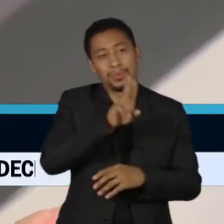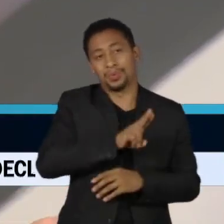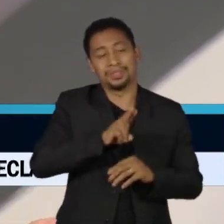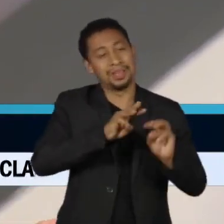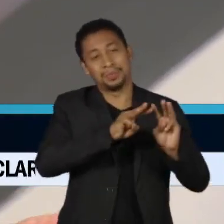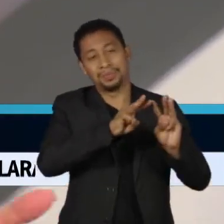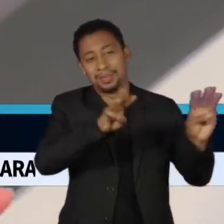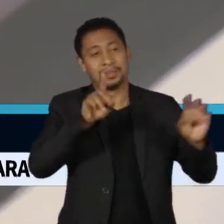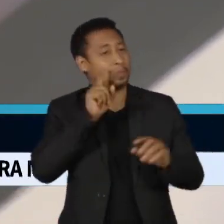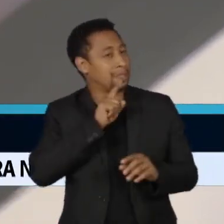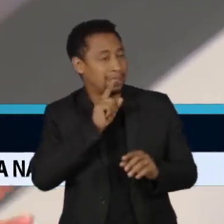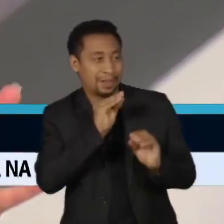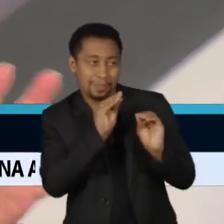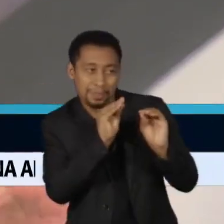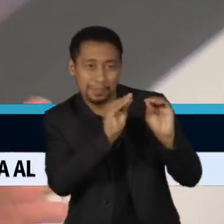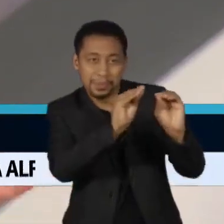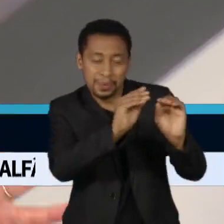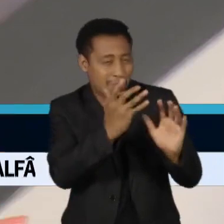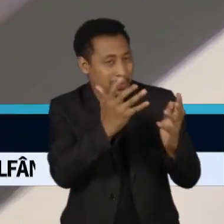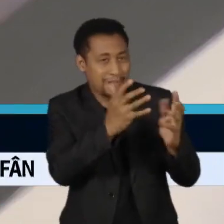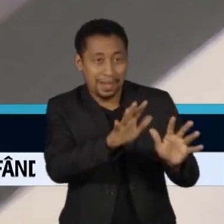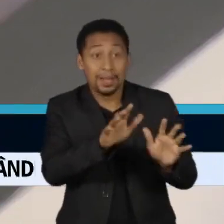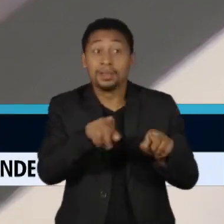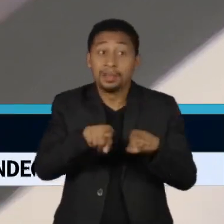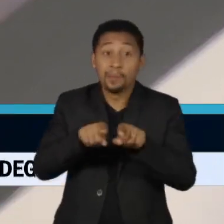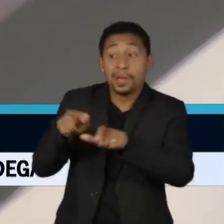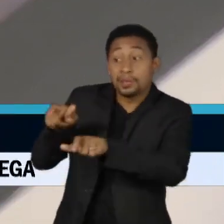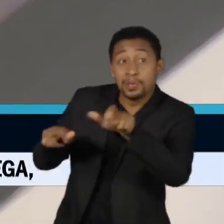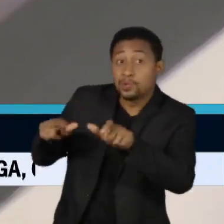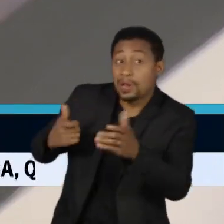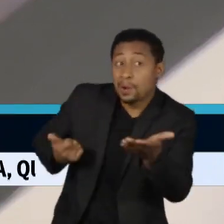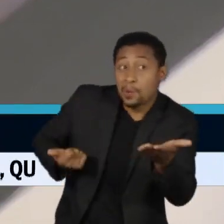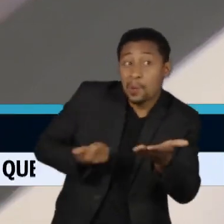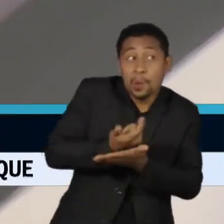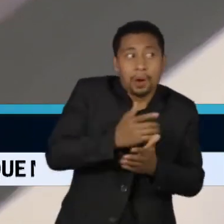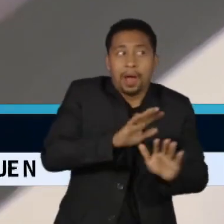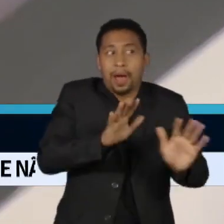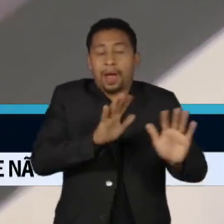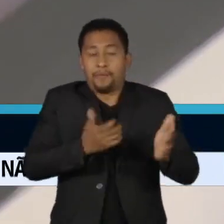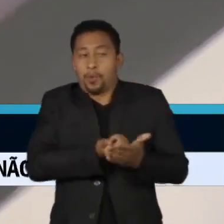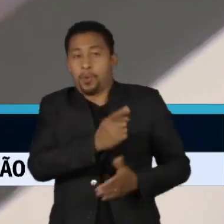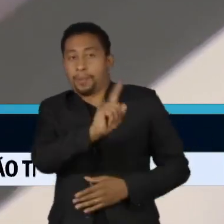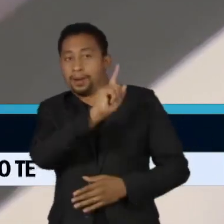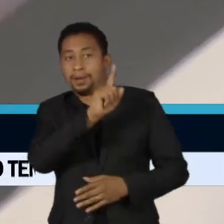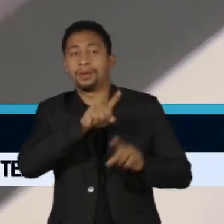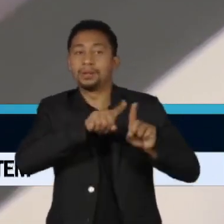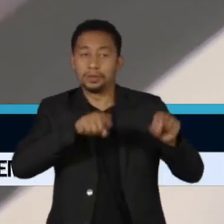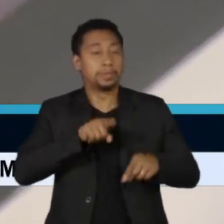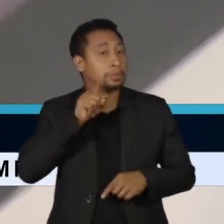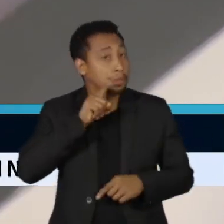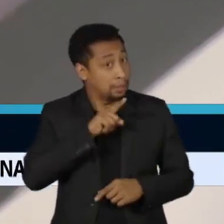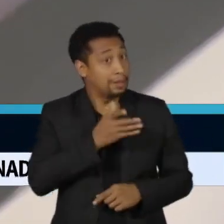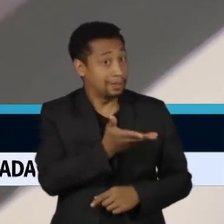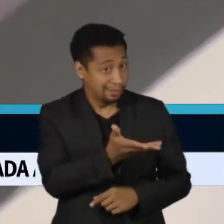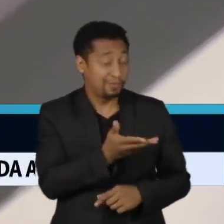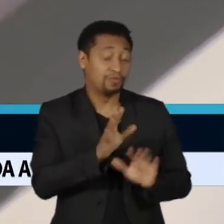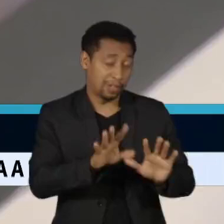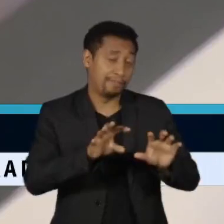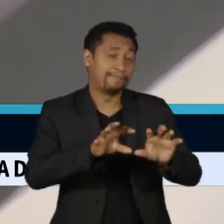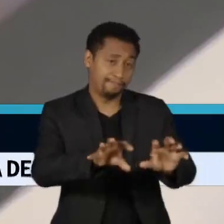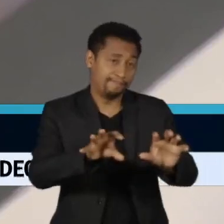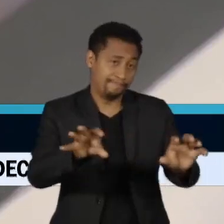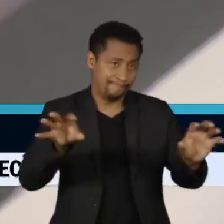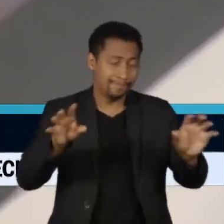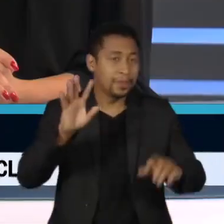comprando mais da Americanas, então acho que já tem esse impacto, sem dúvida, na praça e isso realmente preocupa. A gente está